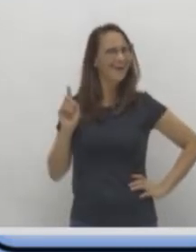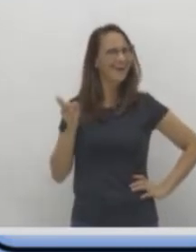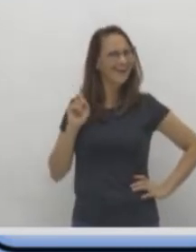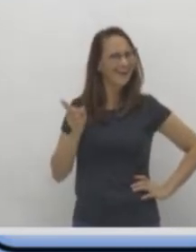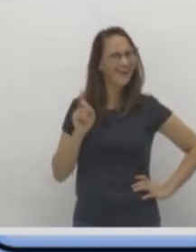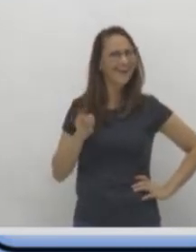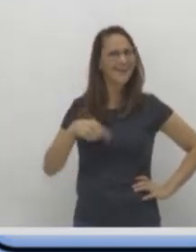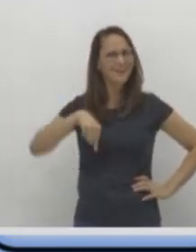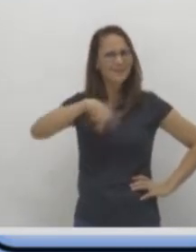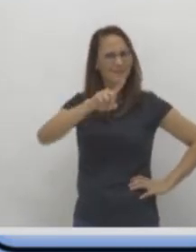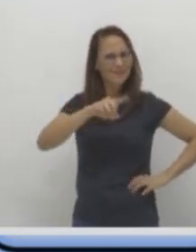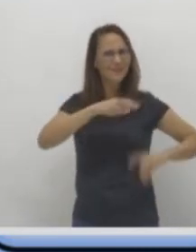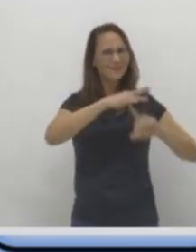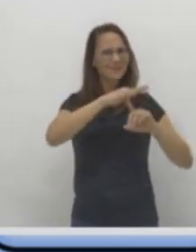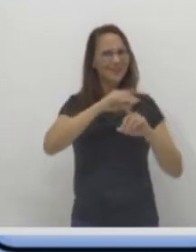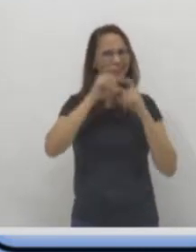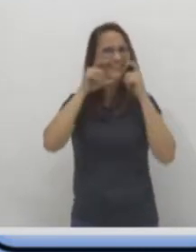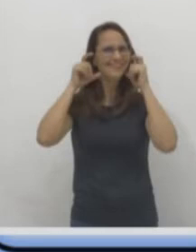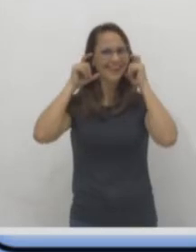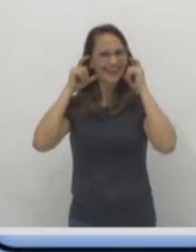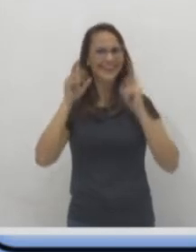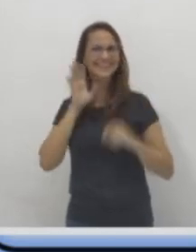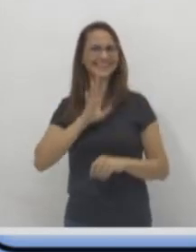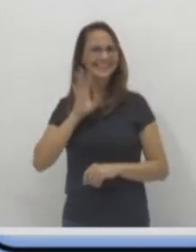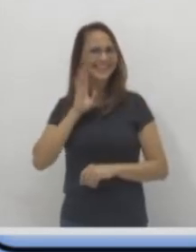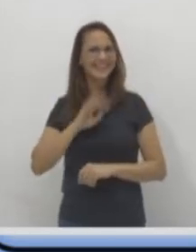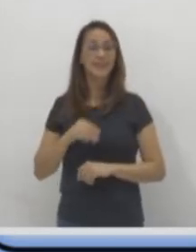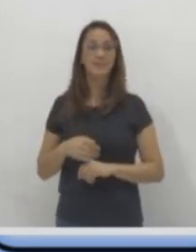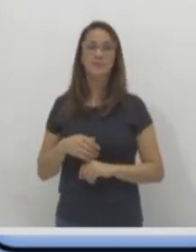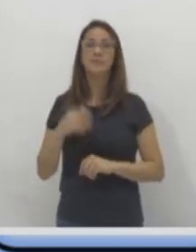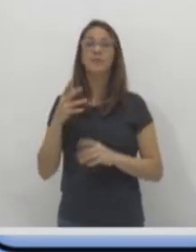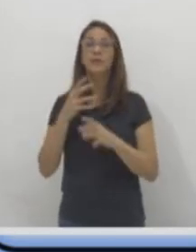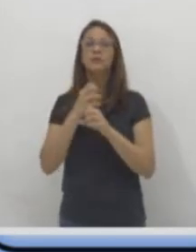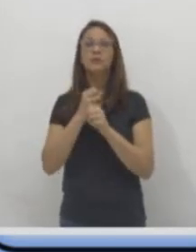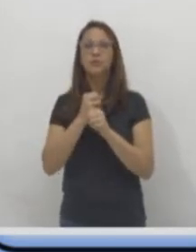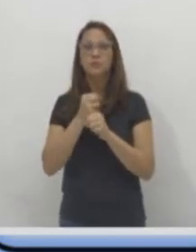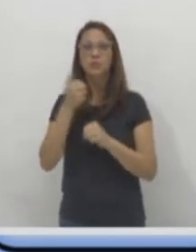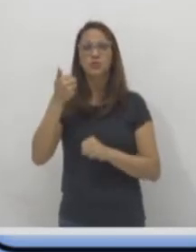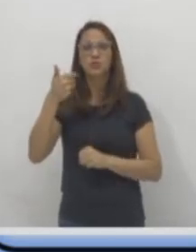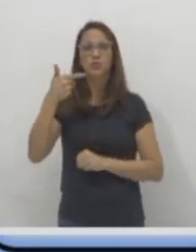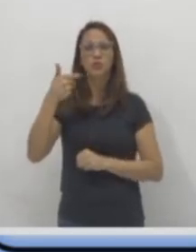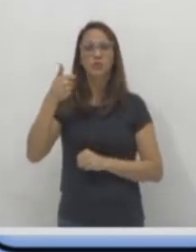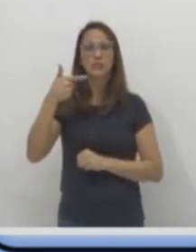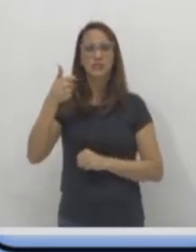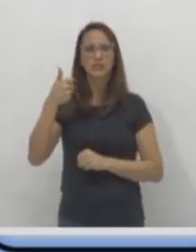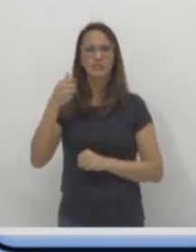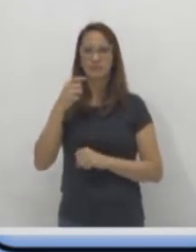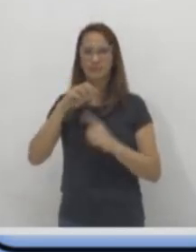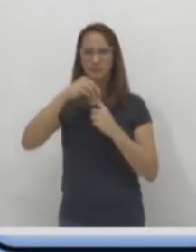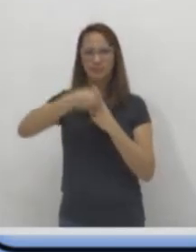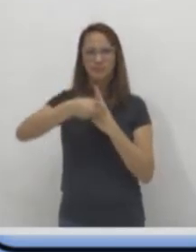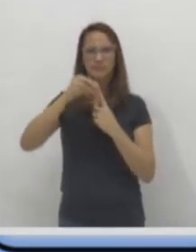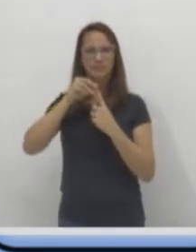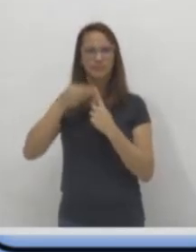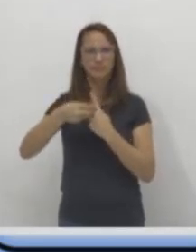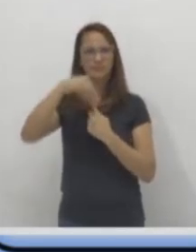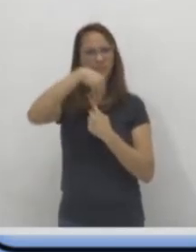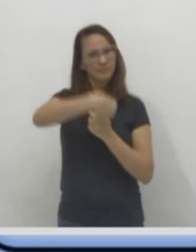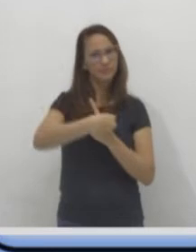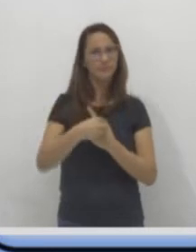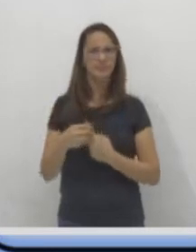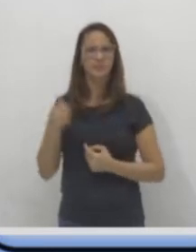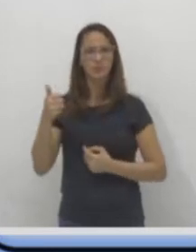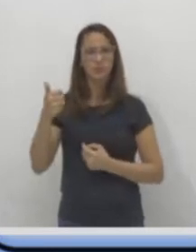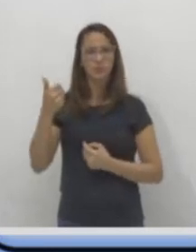ver. Vamos colocar aqui doze bananas. Uma, duas, três, quatro, cinco, seis,